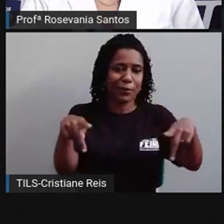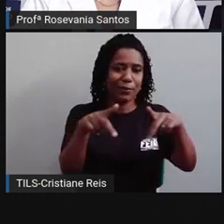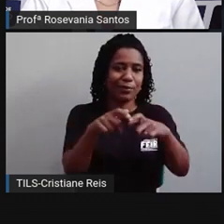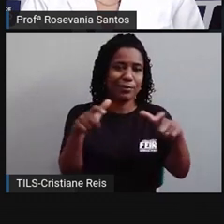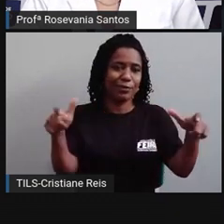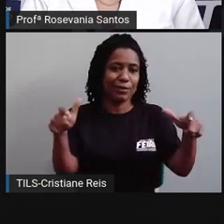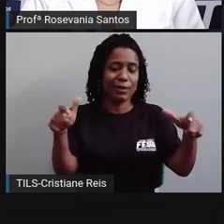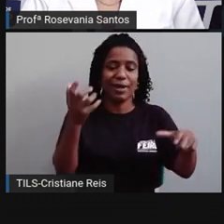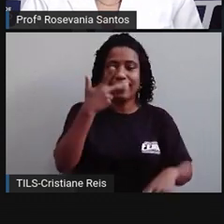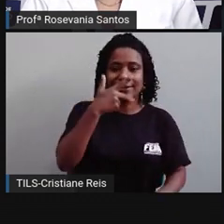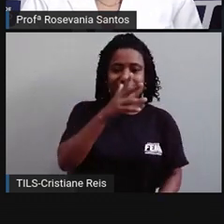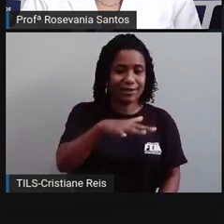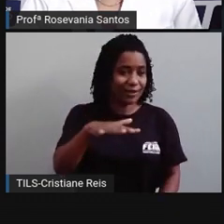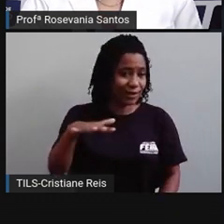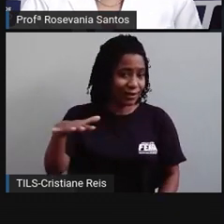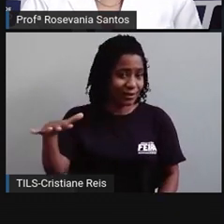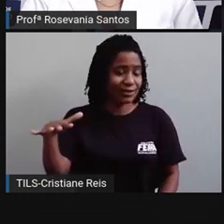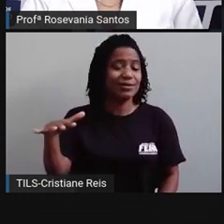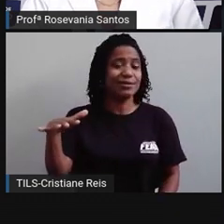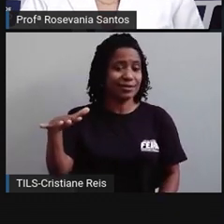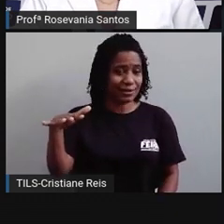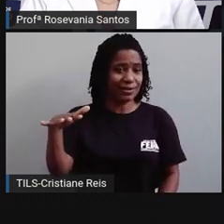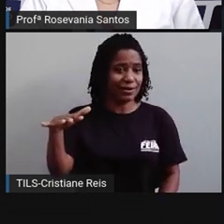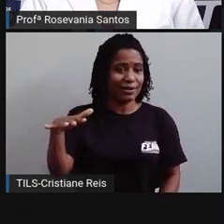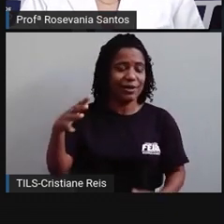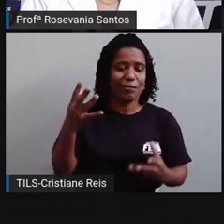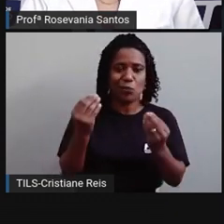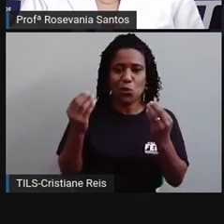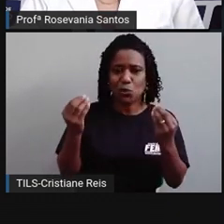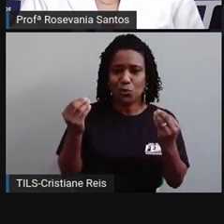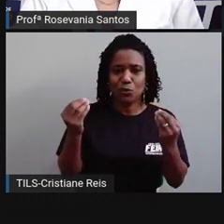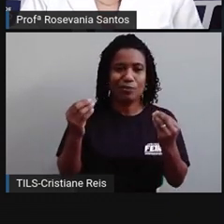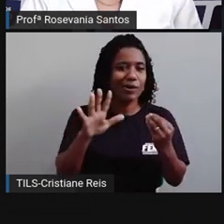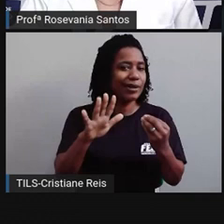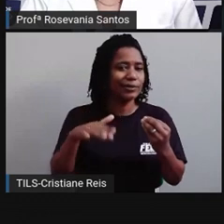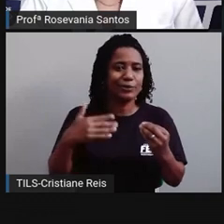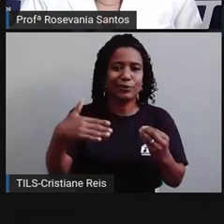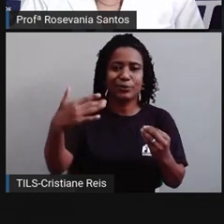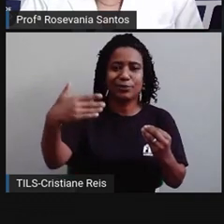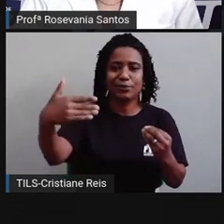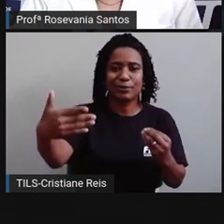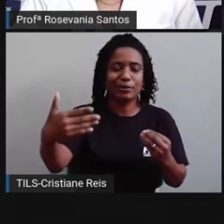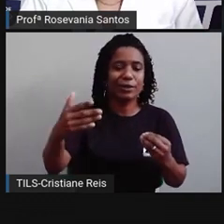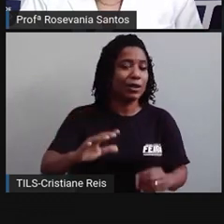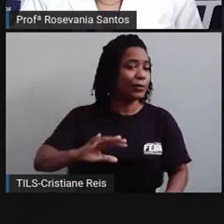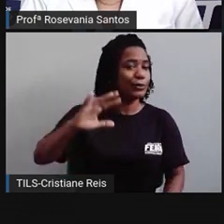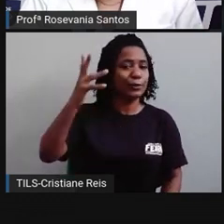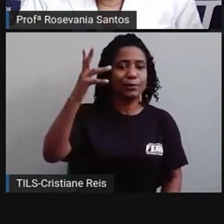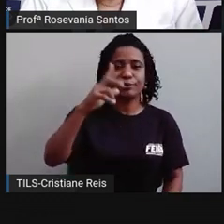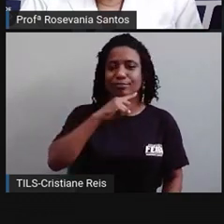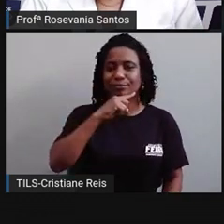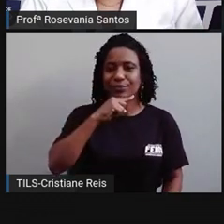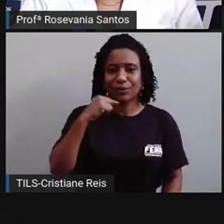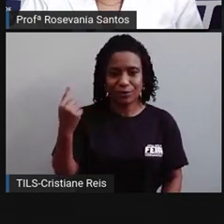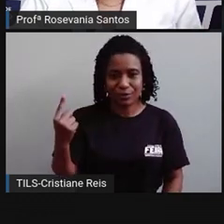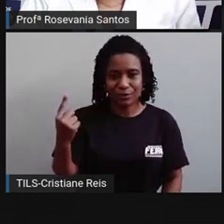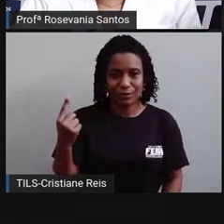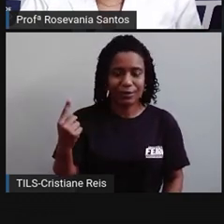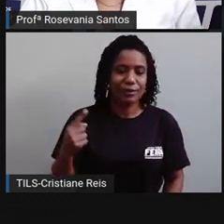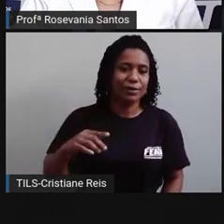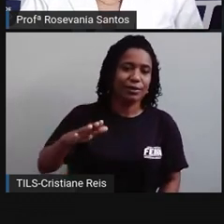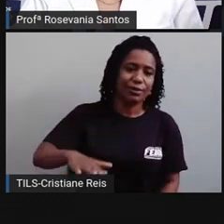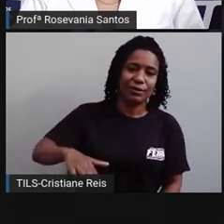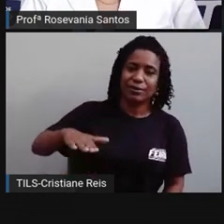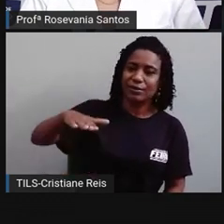compensação, essas crianças não se tornavam adultos, quer dizer, se tornavam adultos, mas no